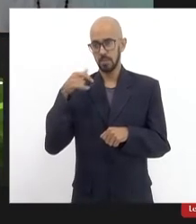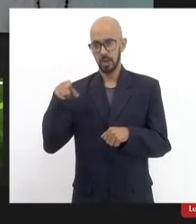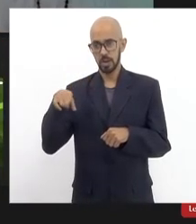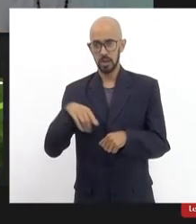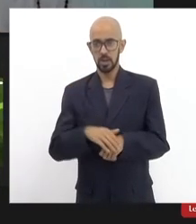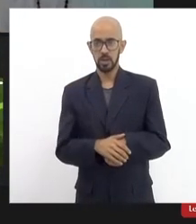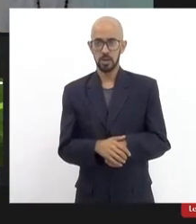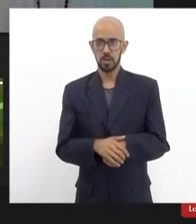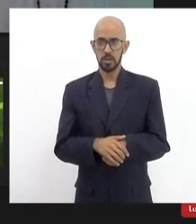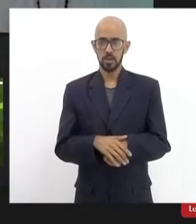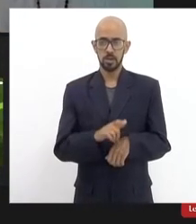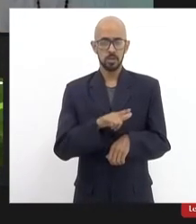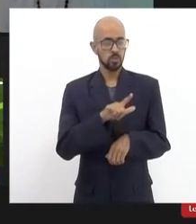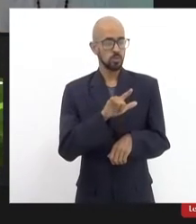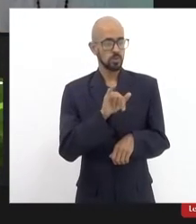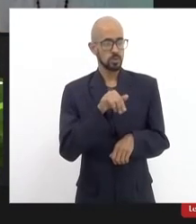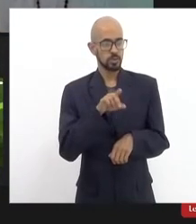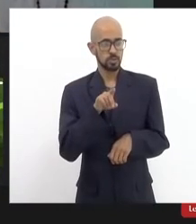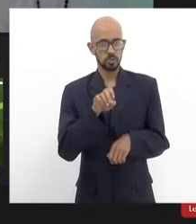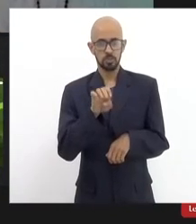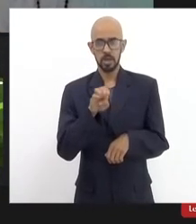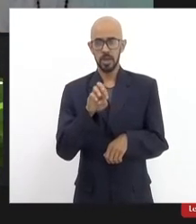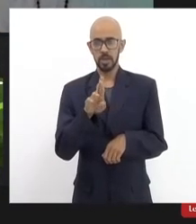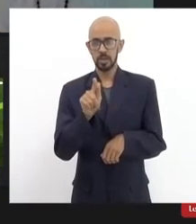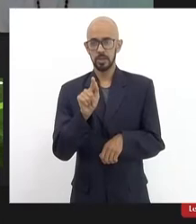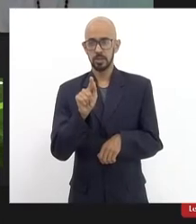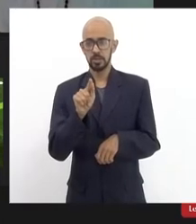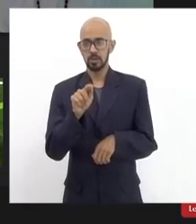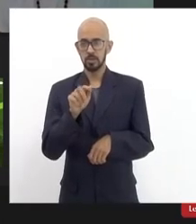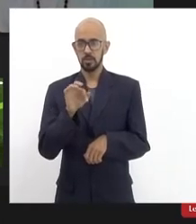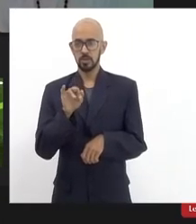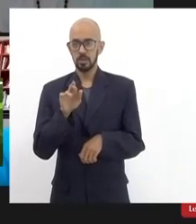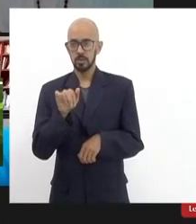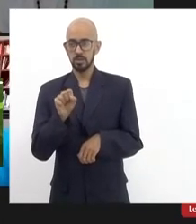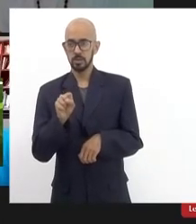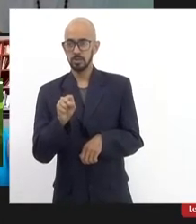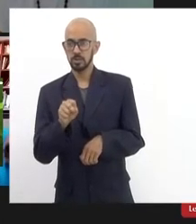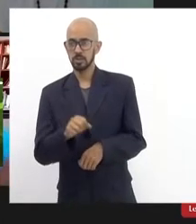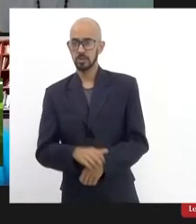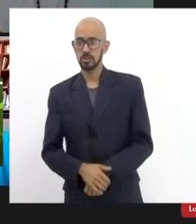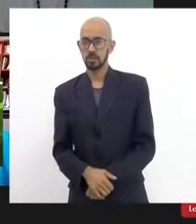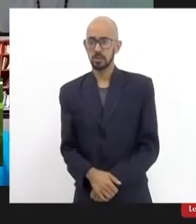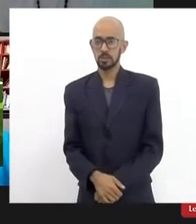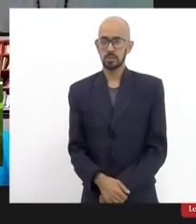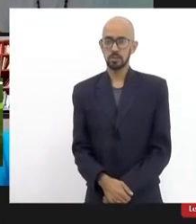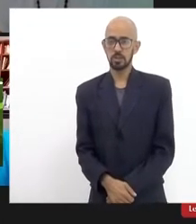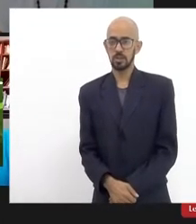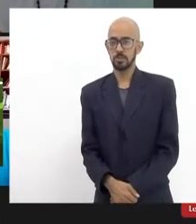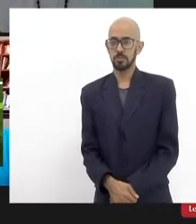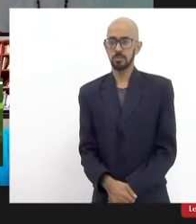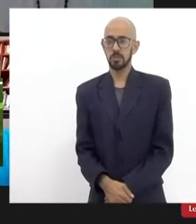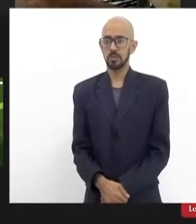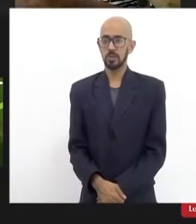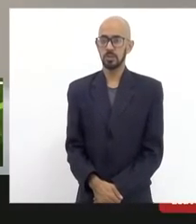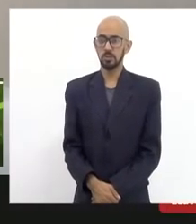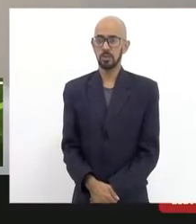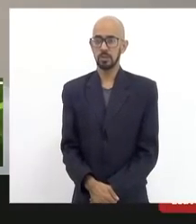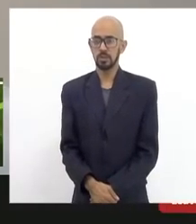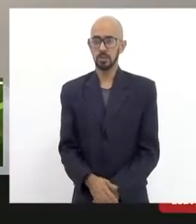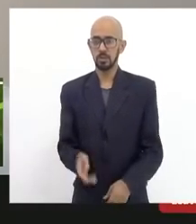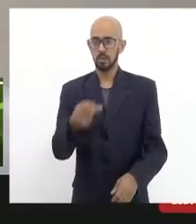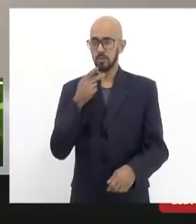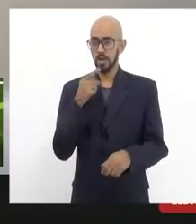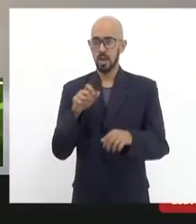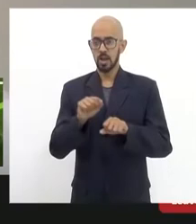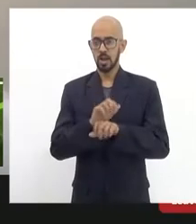Farinhas o homem que sonha e executa a palavra é sua eu vou falar bem rapidamente você sabe que o